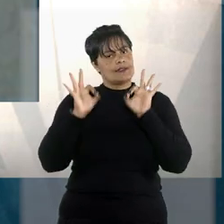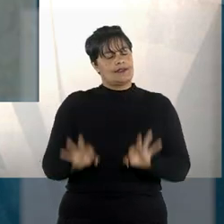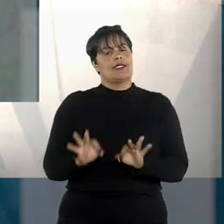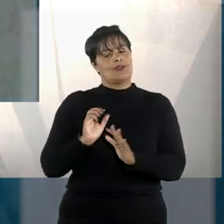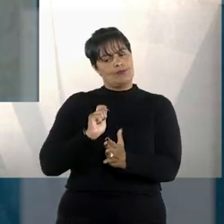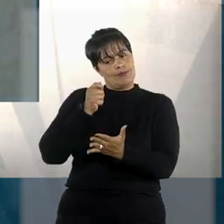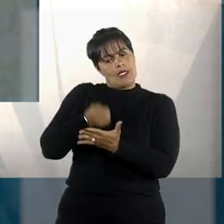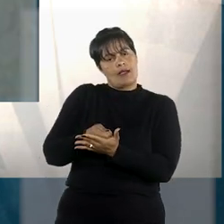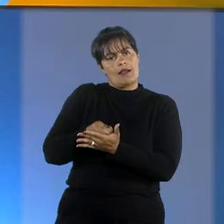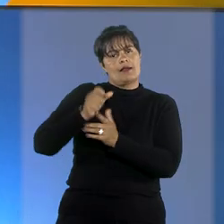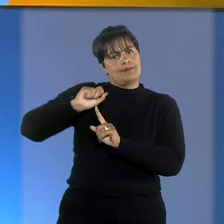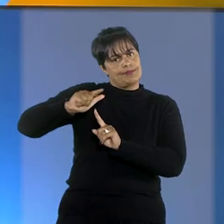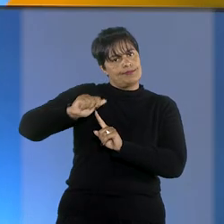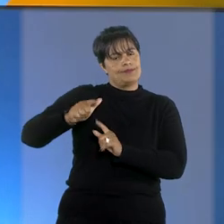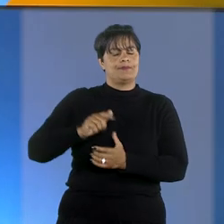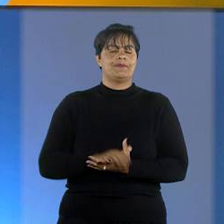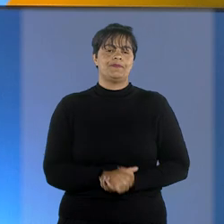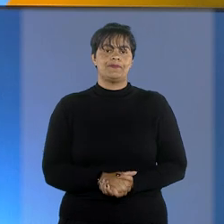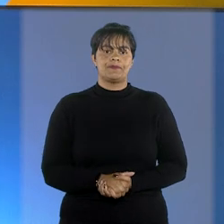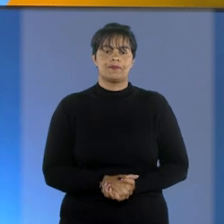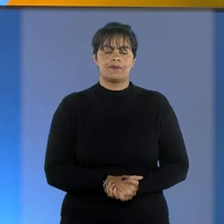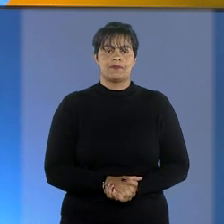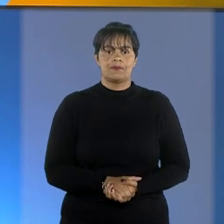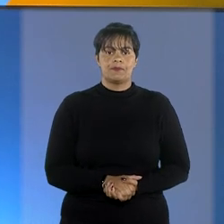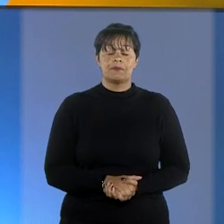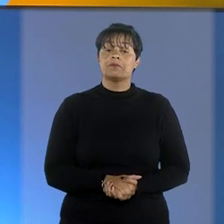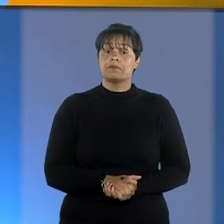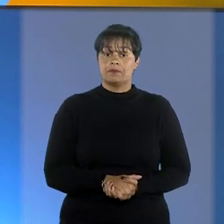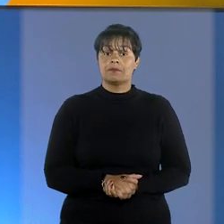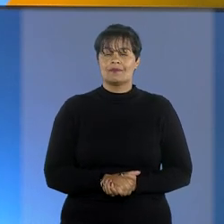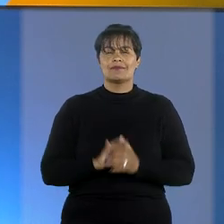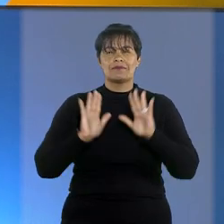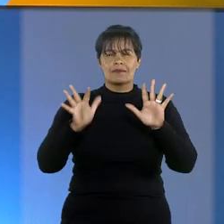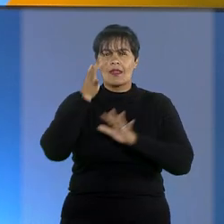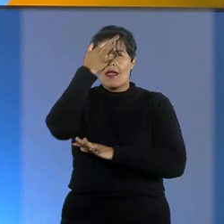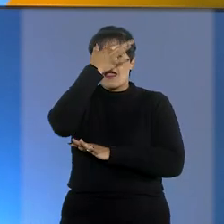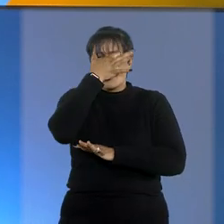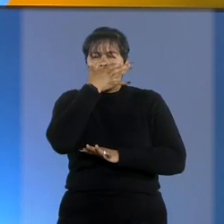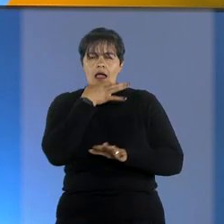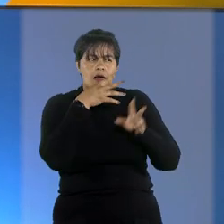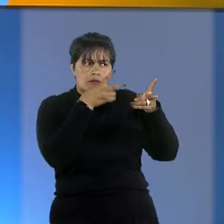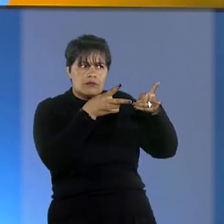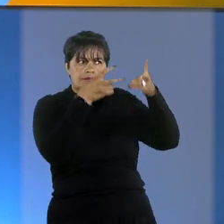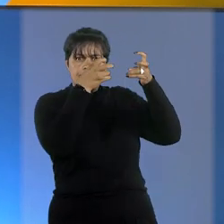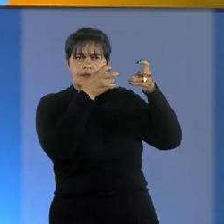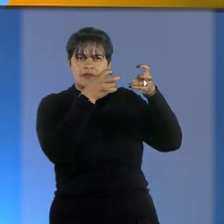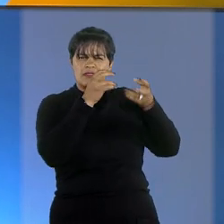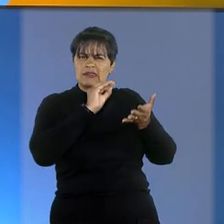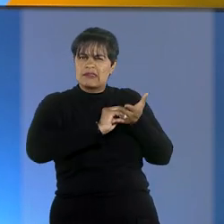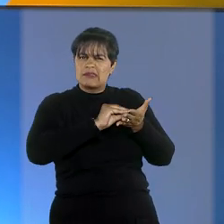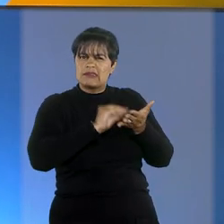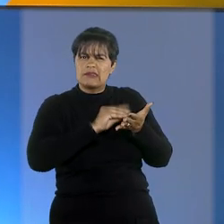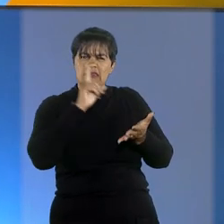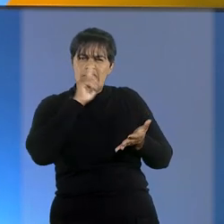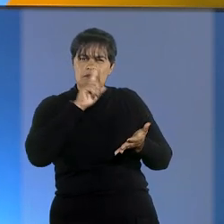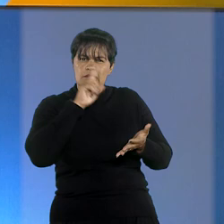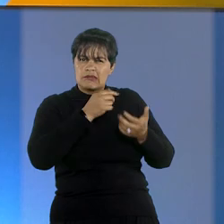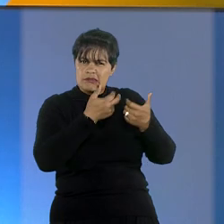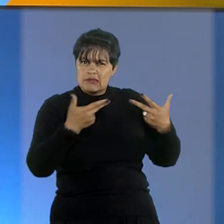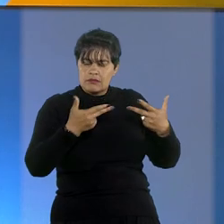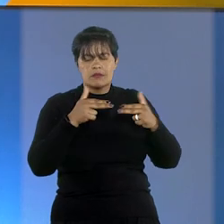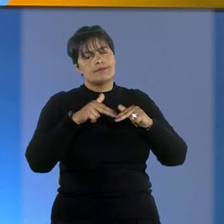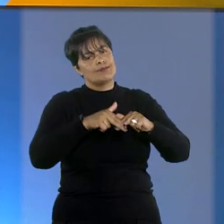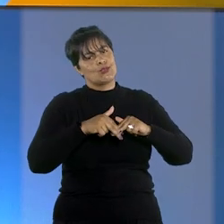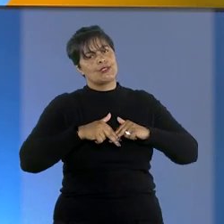natureza salarial. Inconsistência em reconhecimento fotográfico e falta de outras provas justificam a